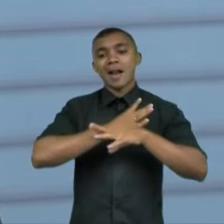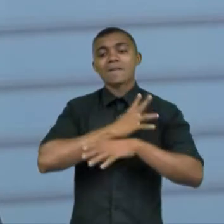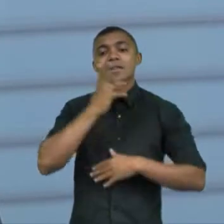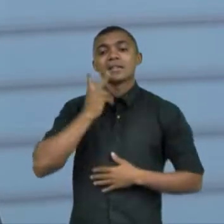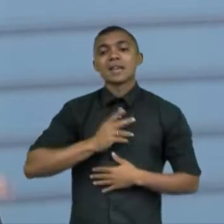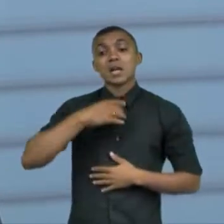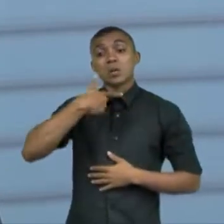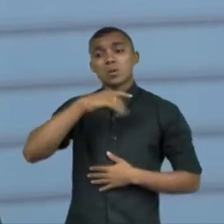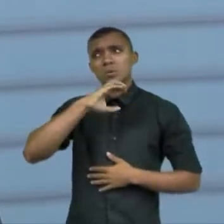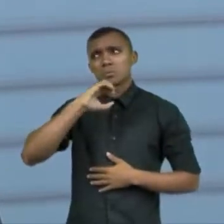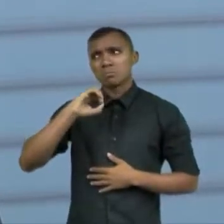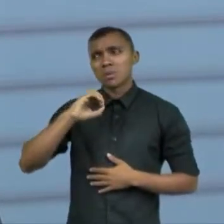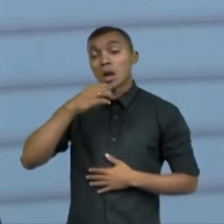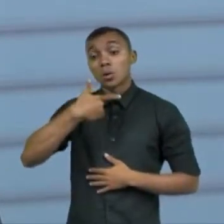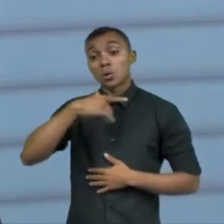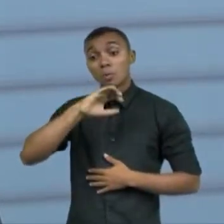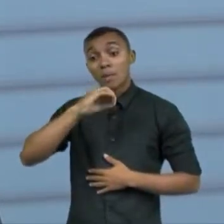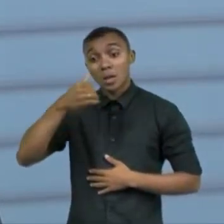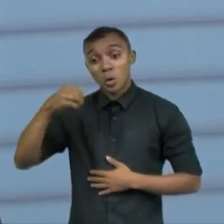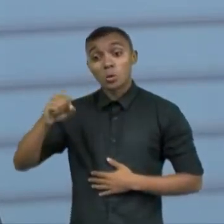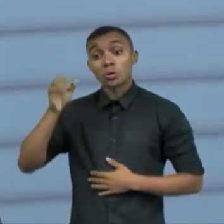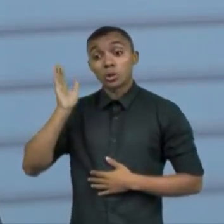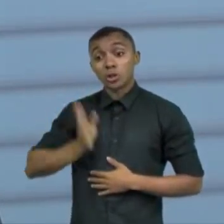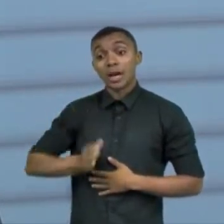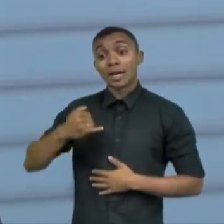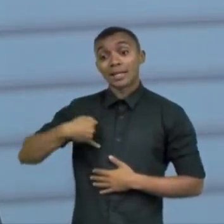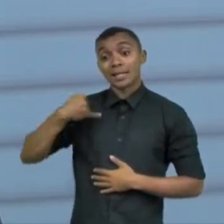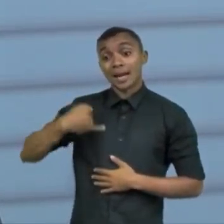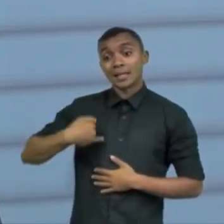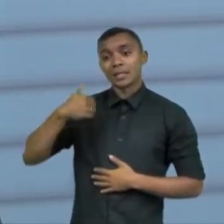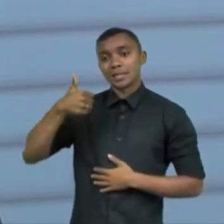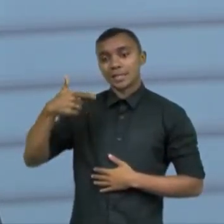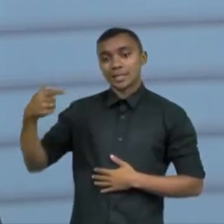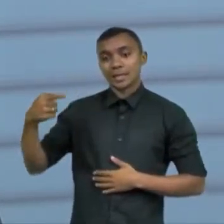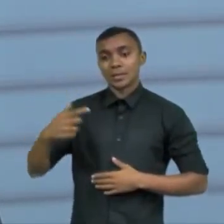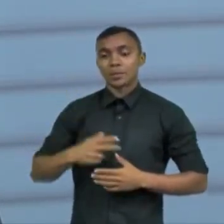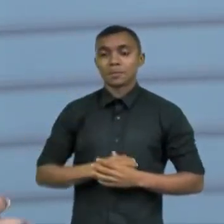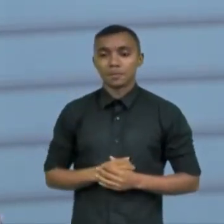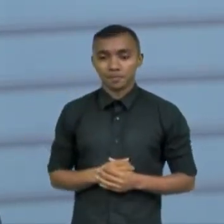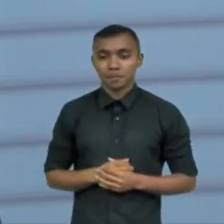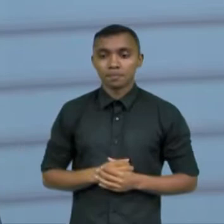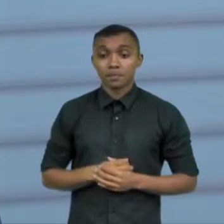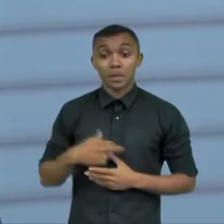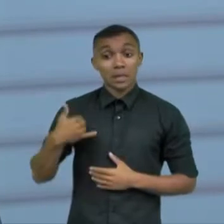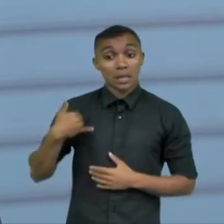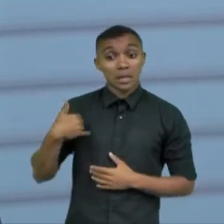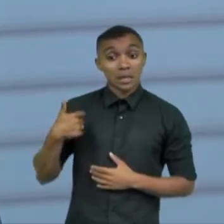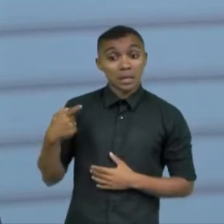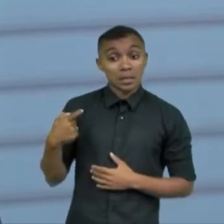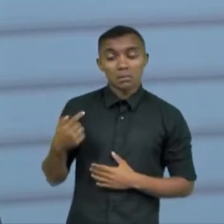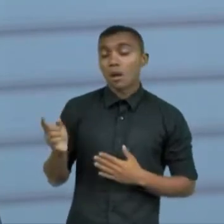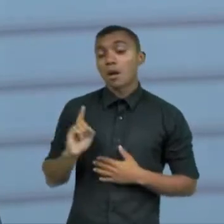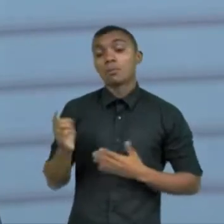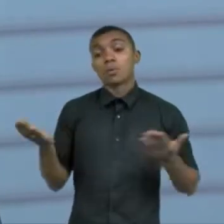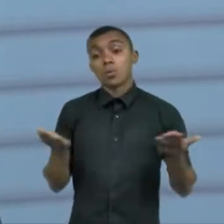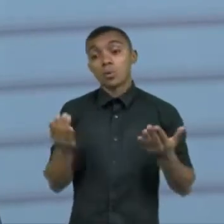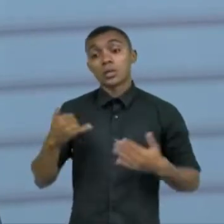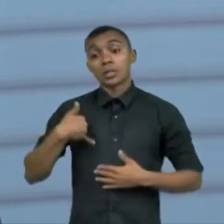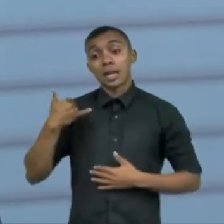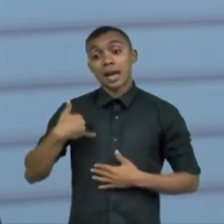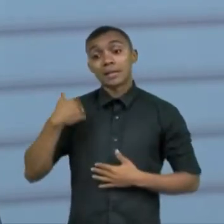em 2018 quando ela já estava com 17 anos então ela tem 17 anos não hoje ela tem 21